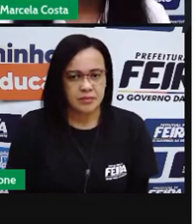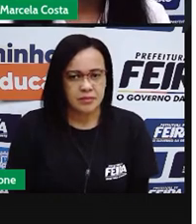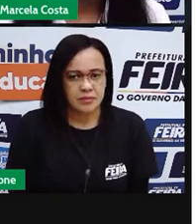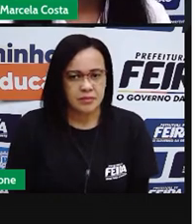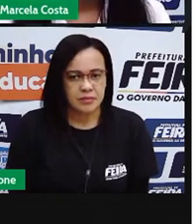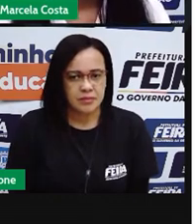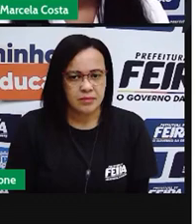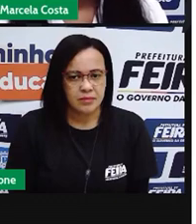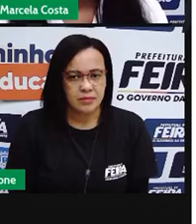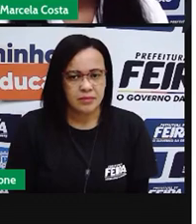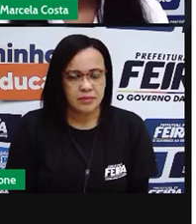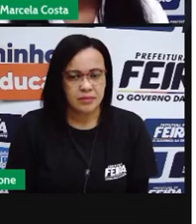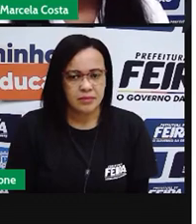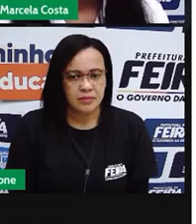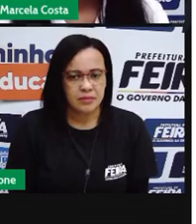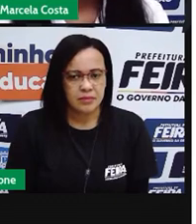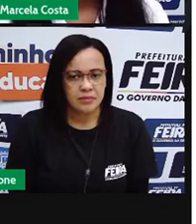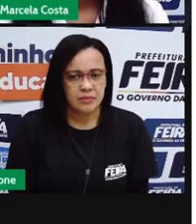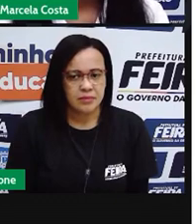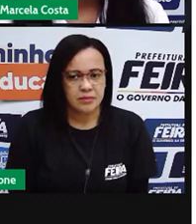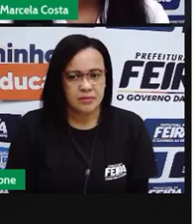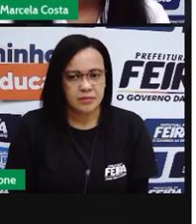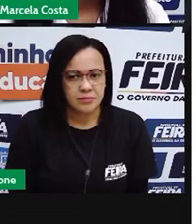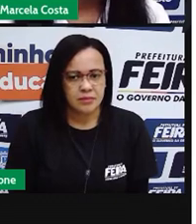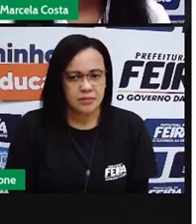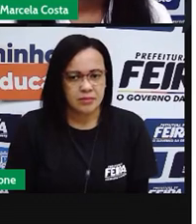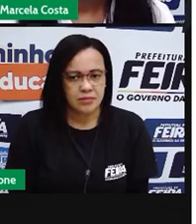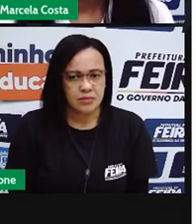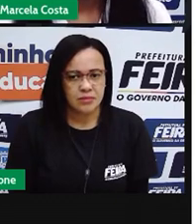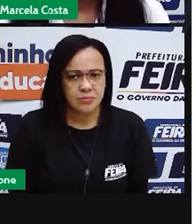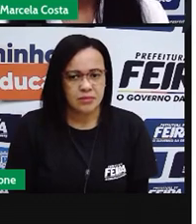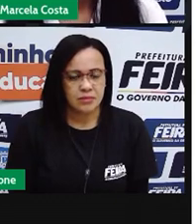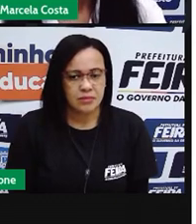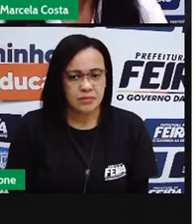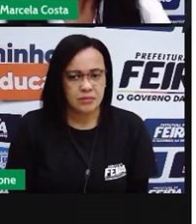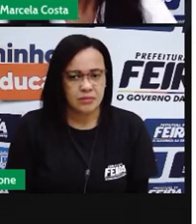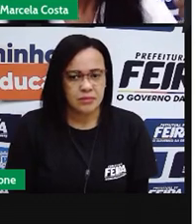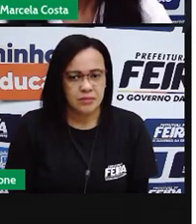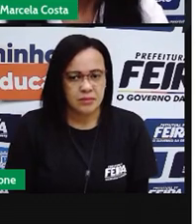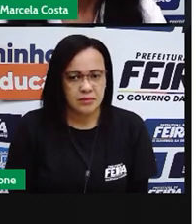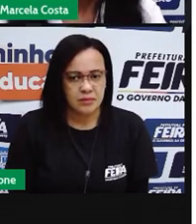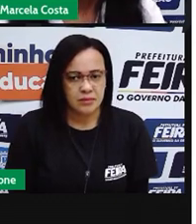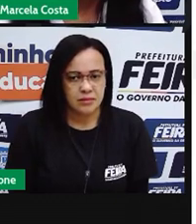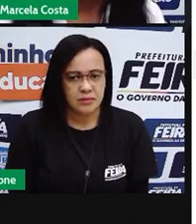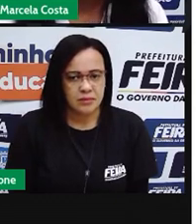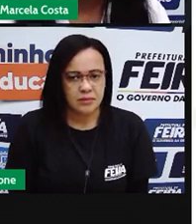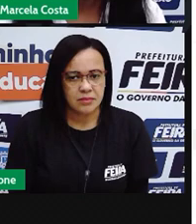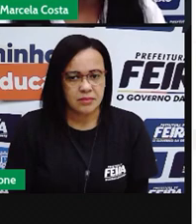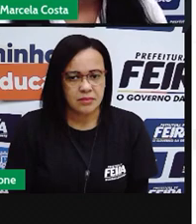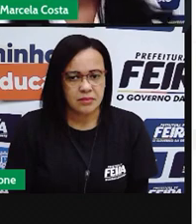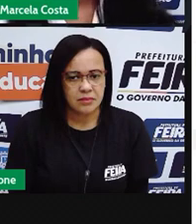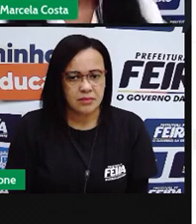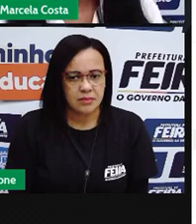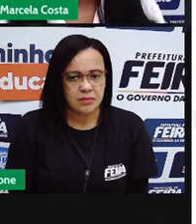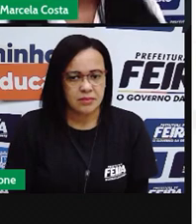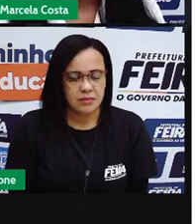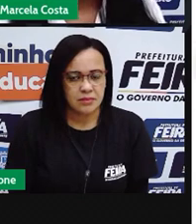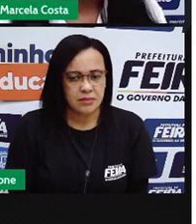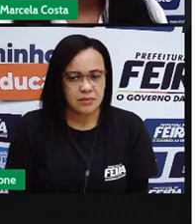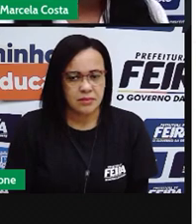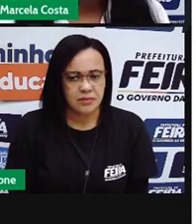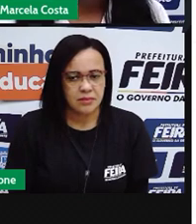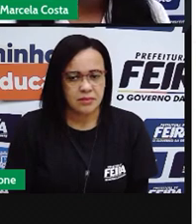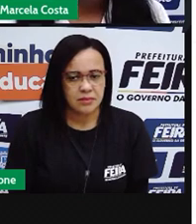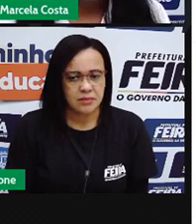E aqui, o aplicativo entendeu que essa igreja, nós estamos